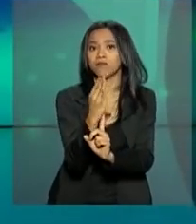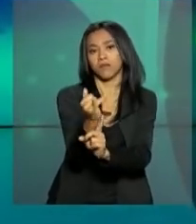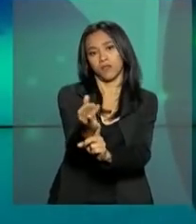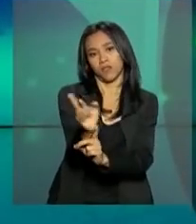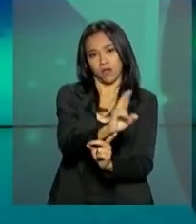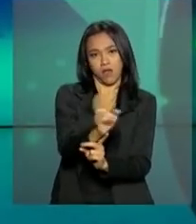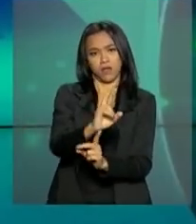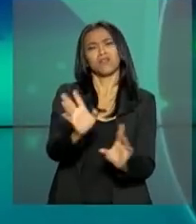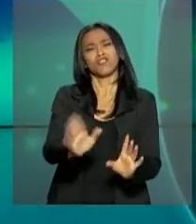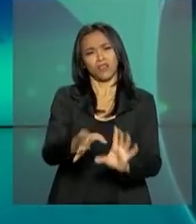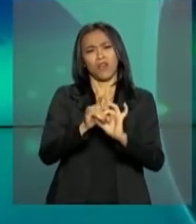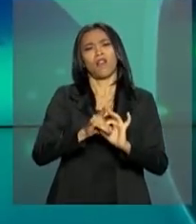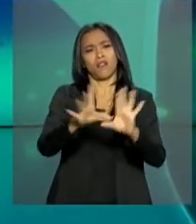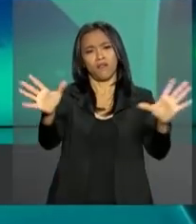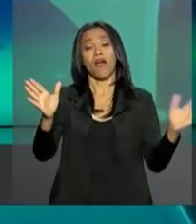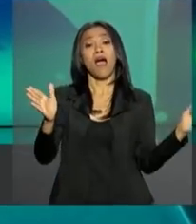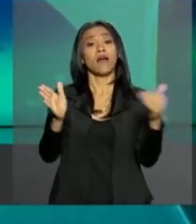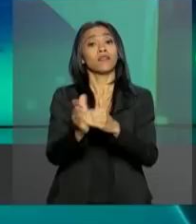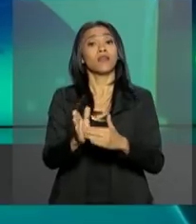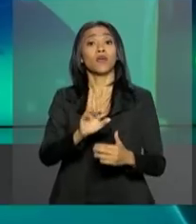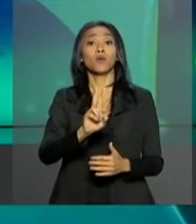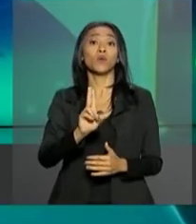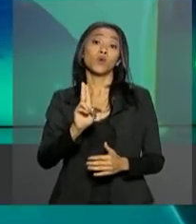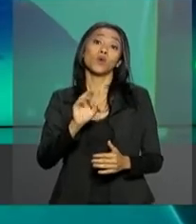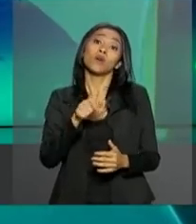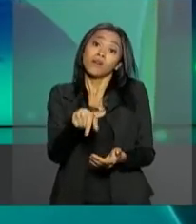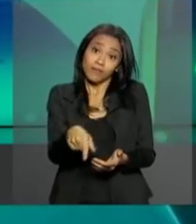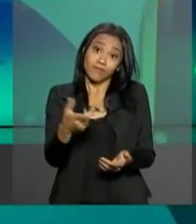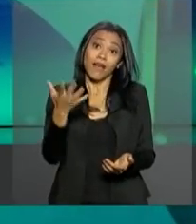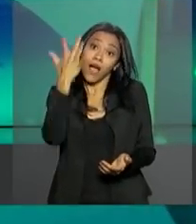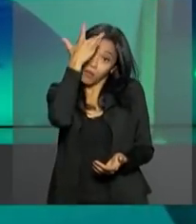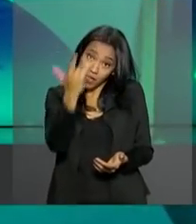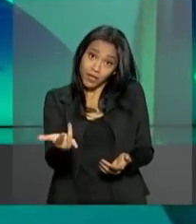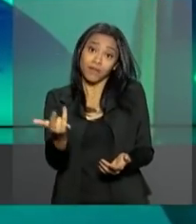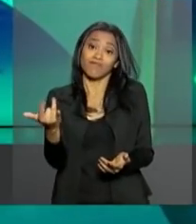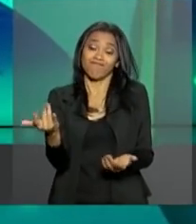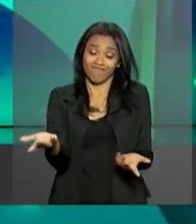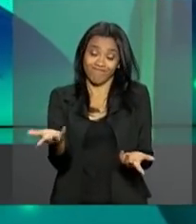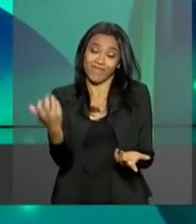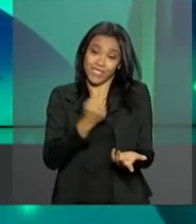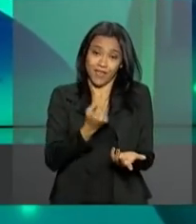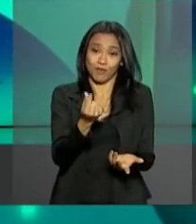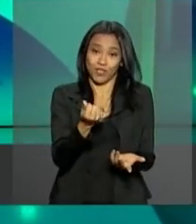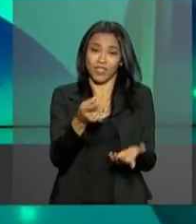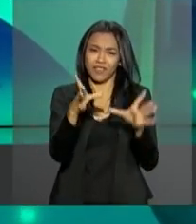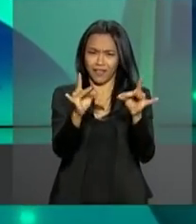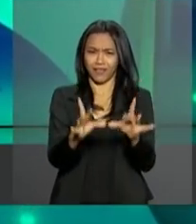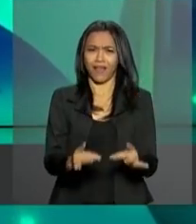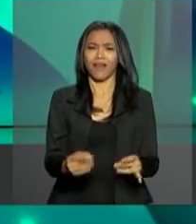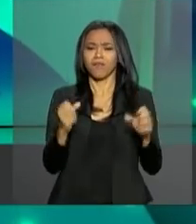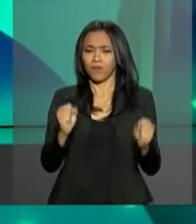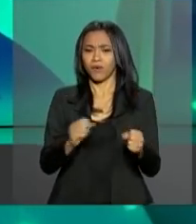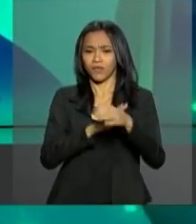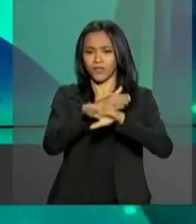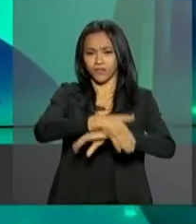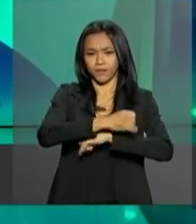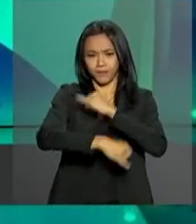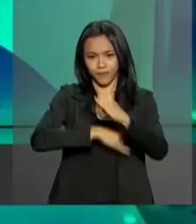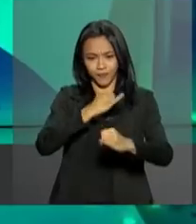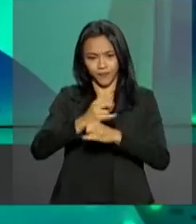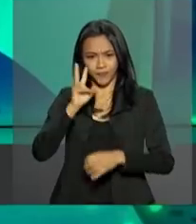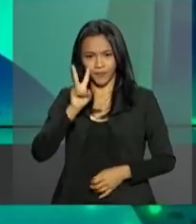disponível para saque até o último dia útil de setembro, ou seja, amanhã. Os detalhes estão em caixa.gov